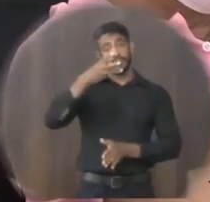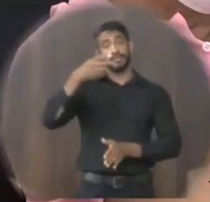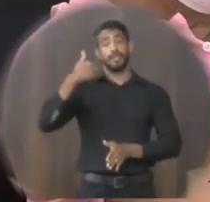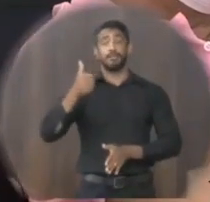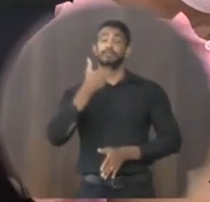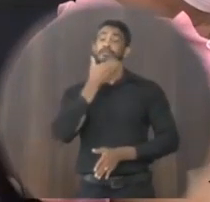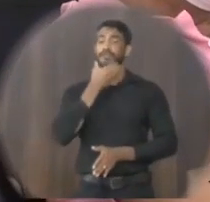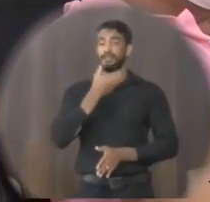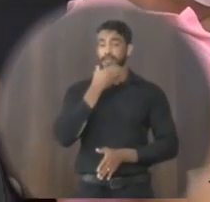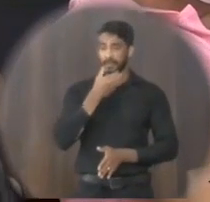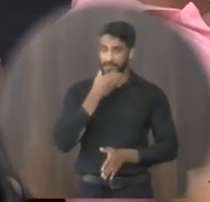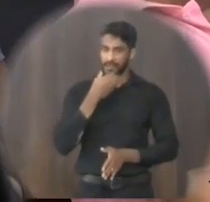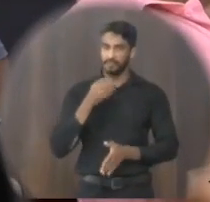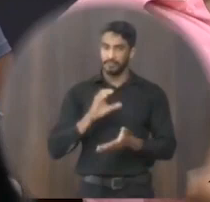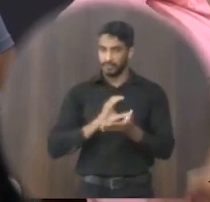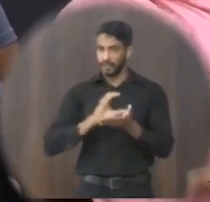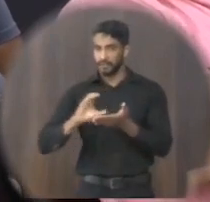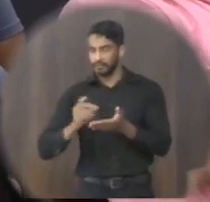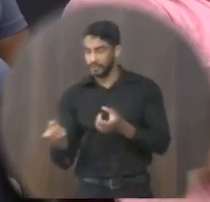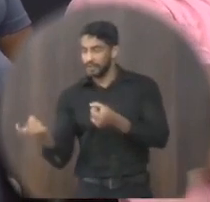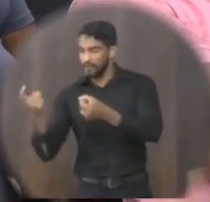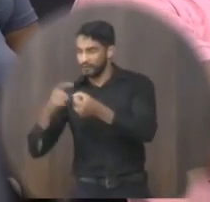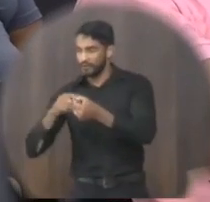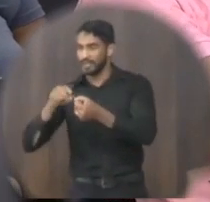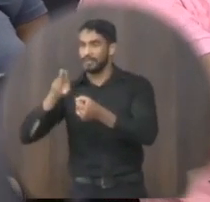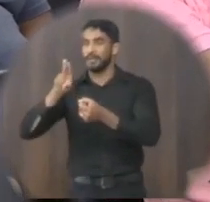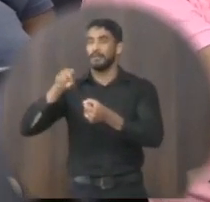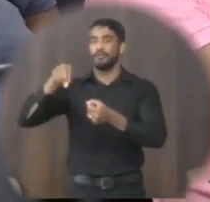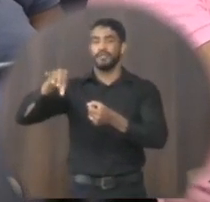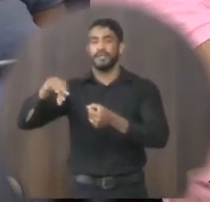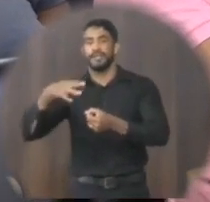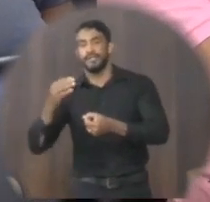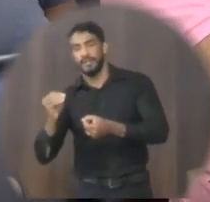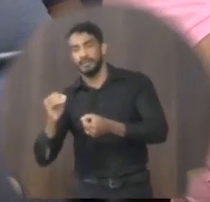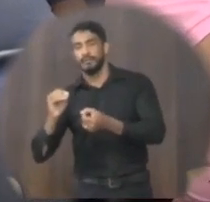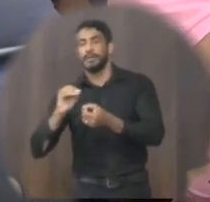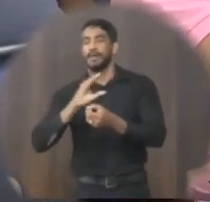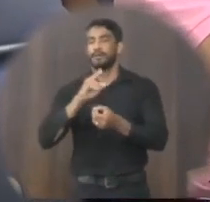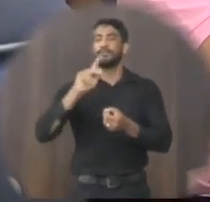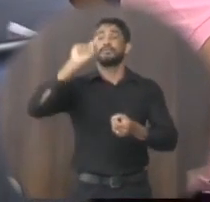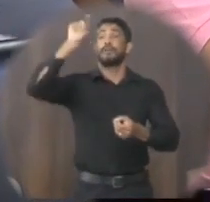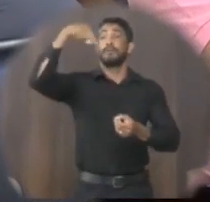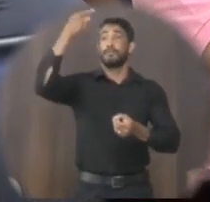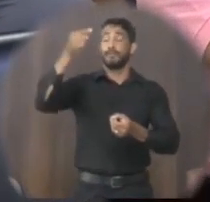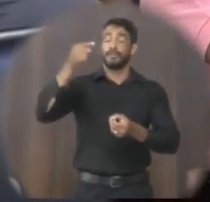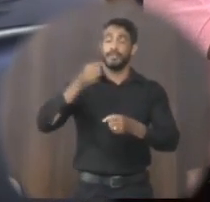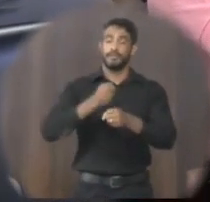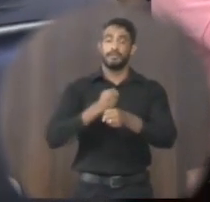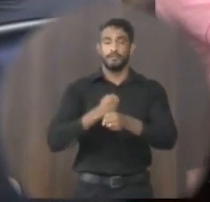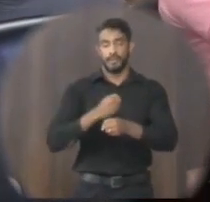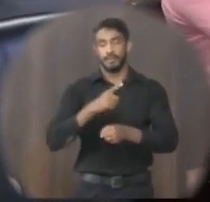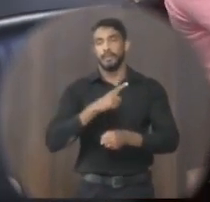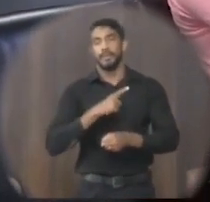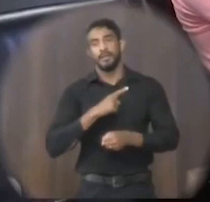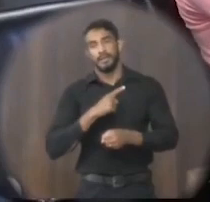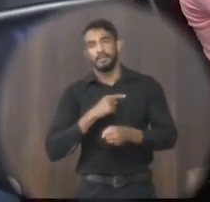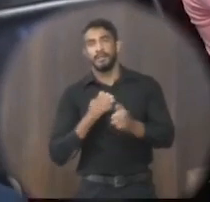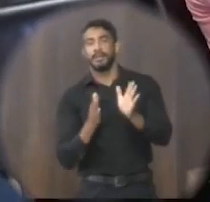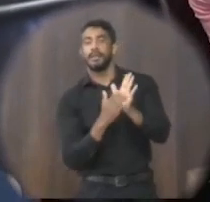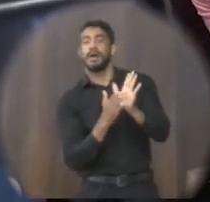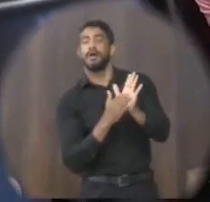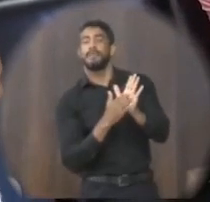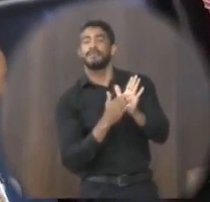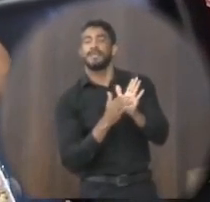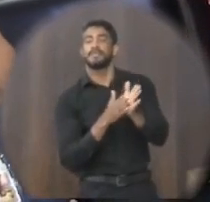sob pena dos recursos voltarem para a União com diminuição de recursos para a educação no próximo ano e ter ainda a prestação de